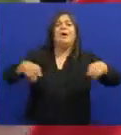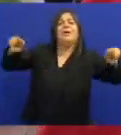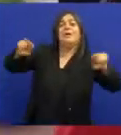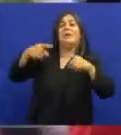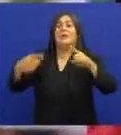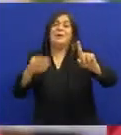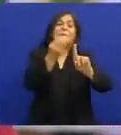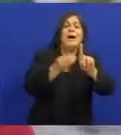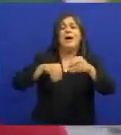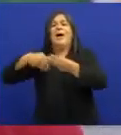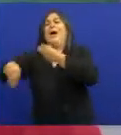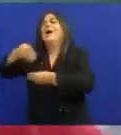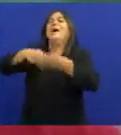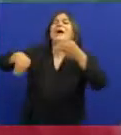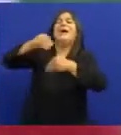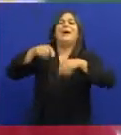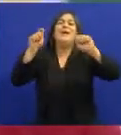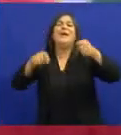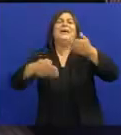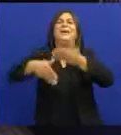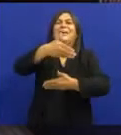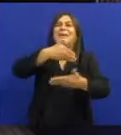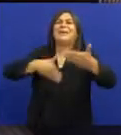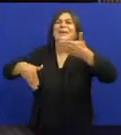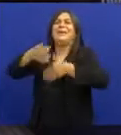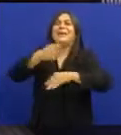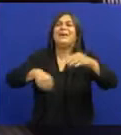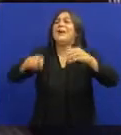choram com banana E o meu samba Vai ficar assim